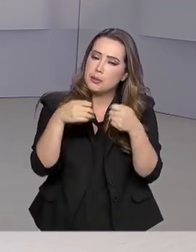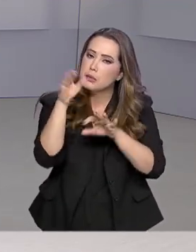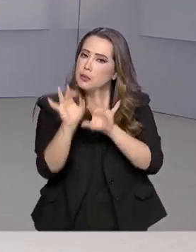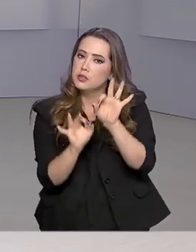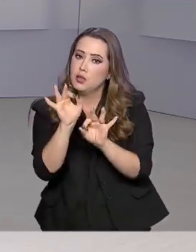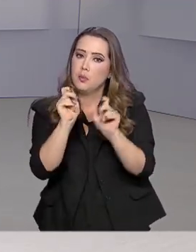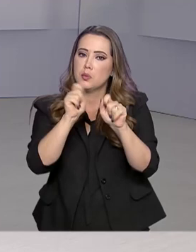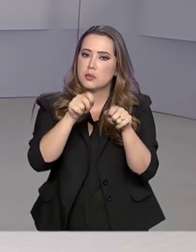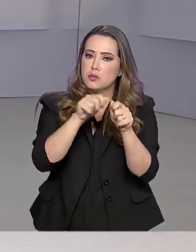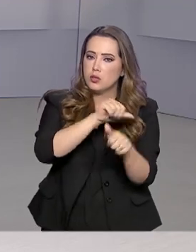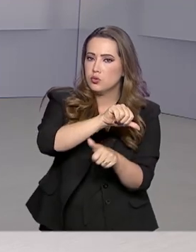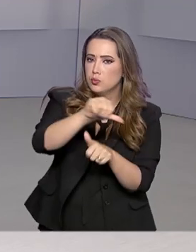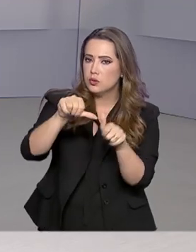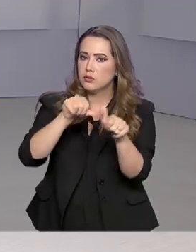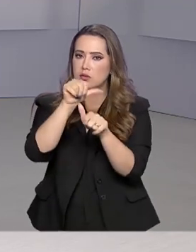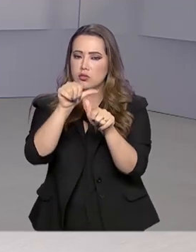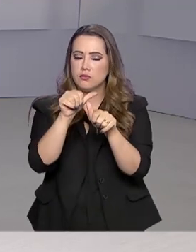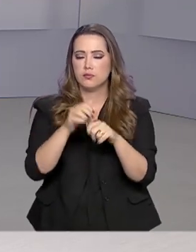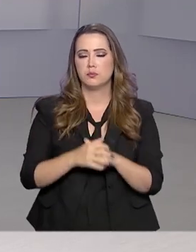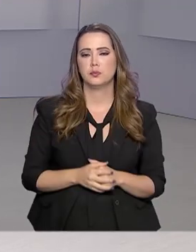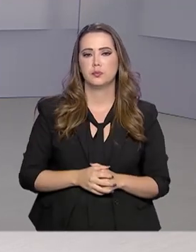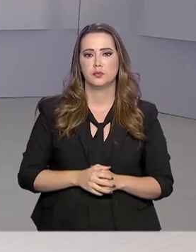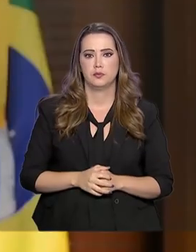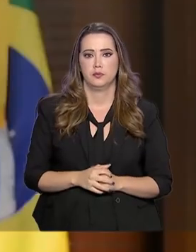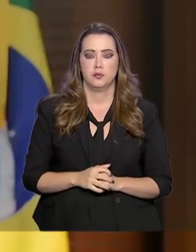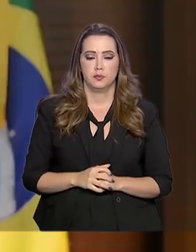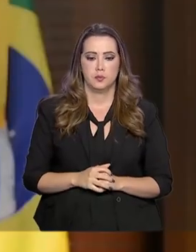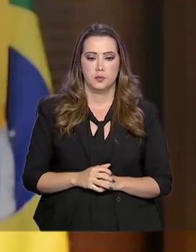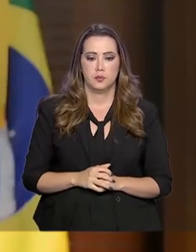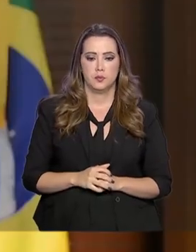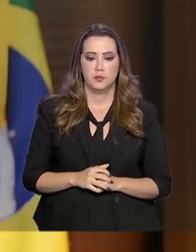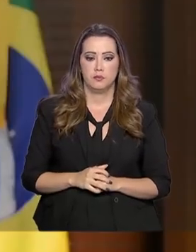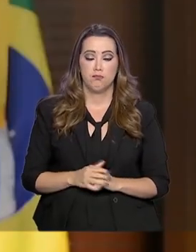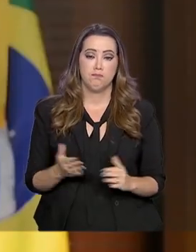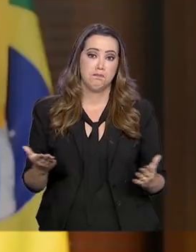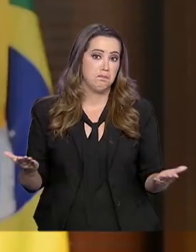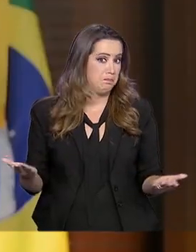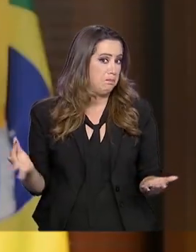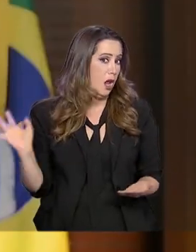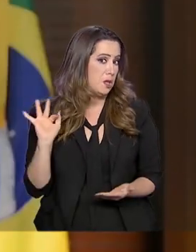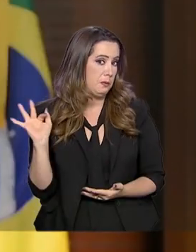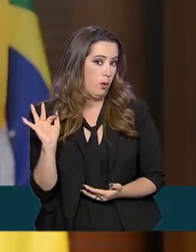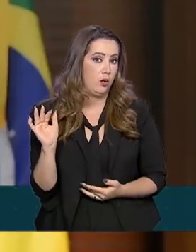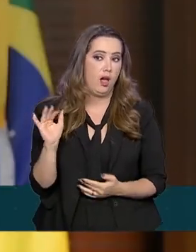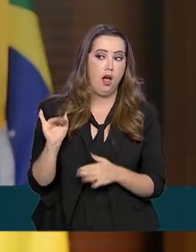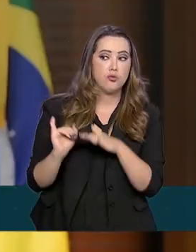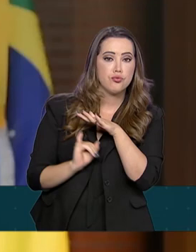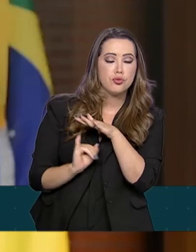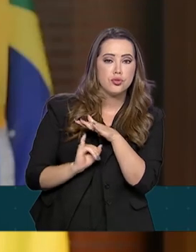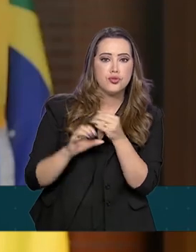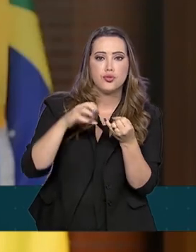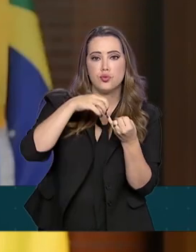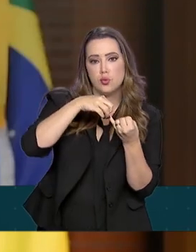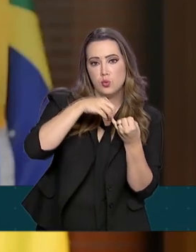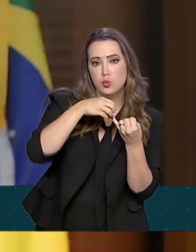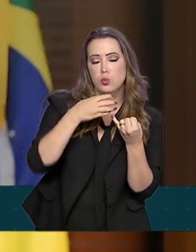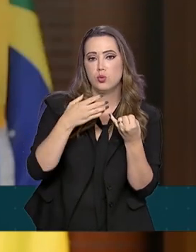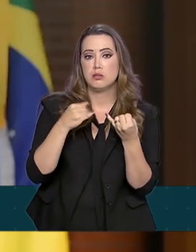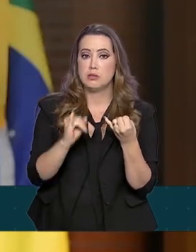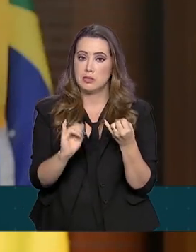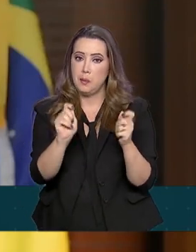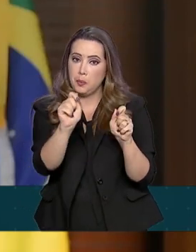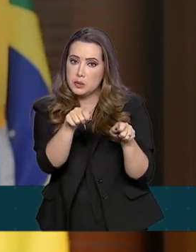possibilidade de algumas medidas emergenciais. As faculdades, os institutos, se